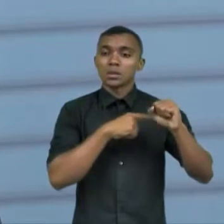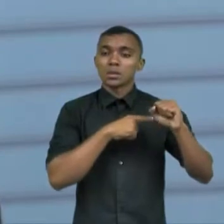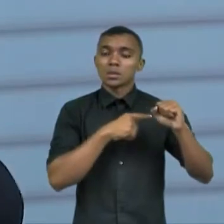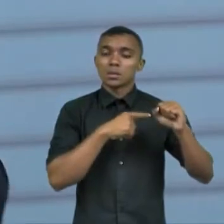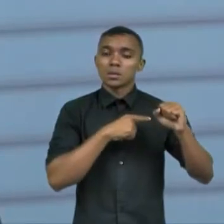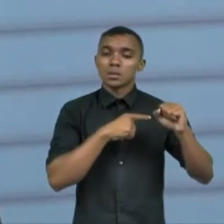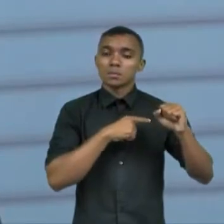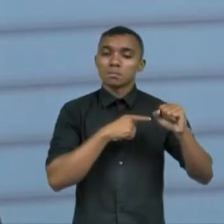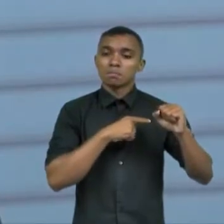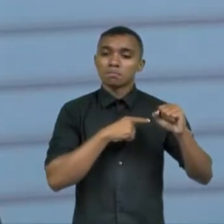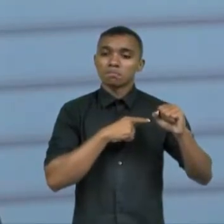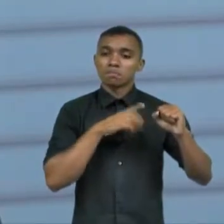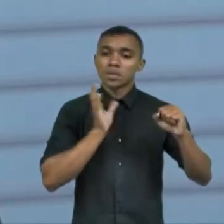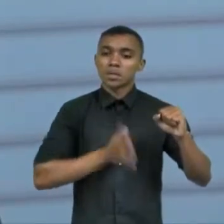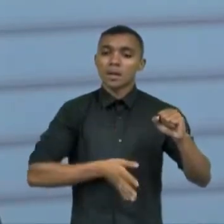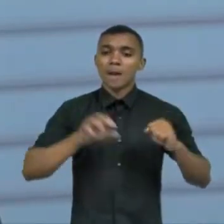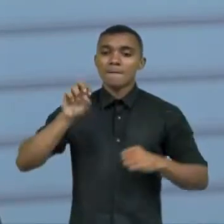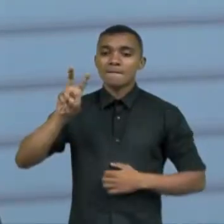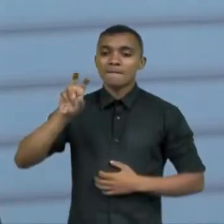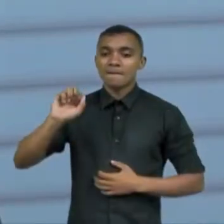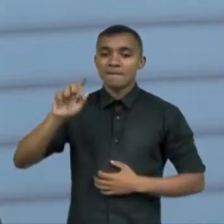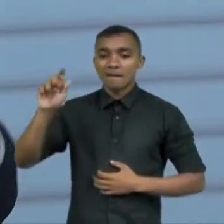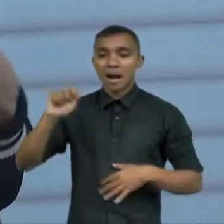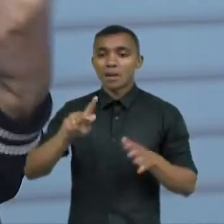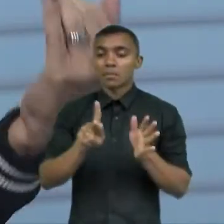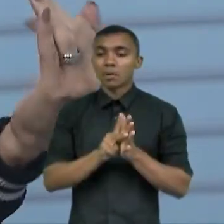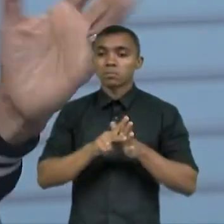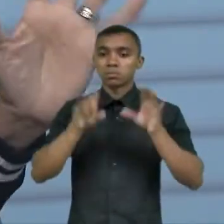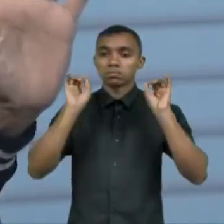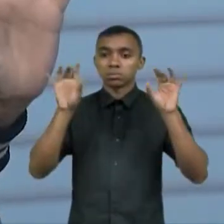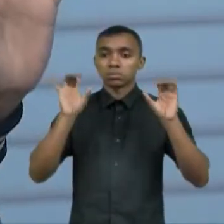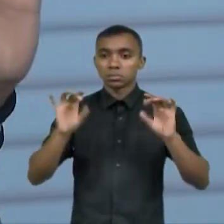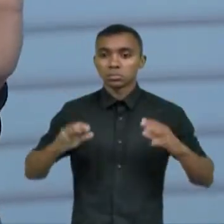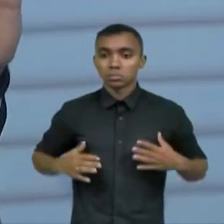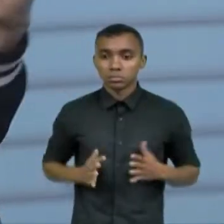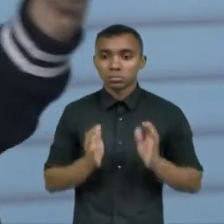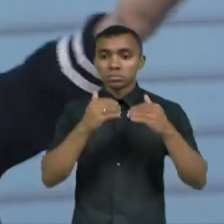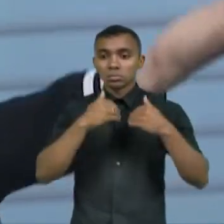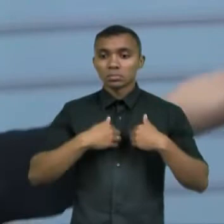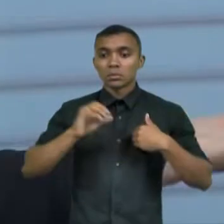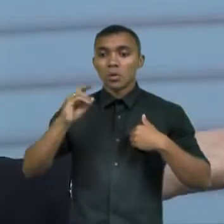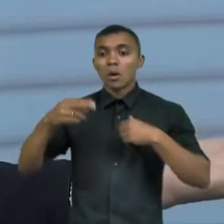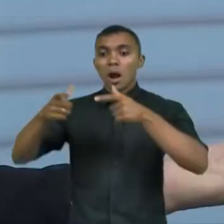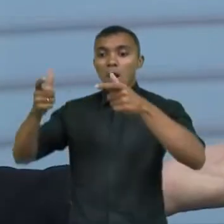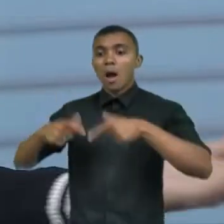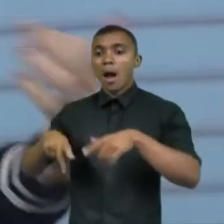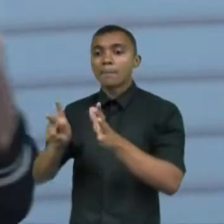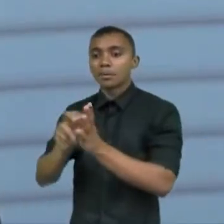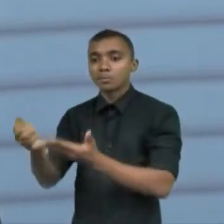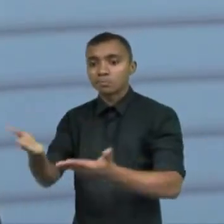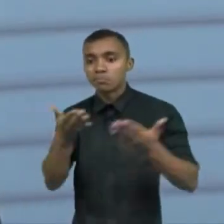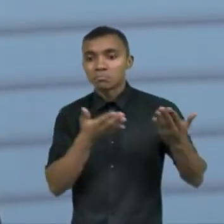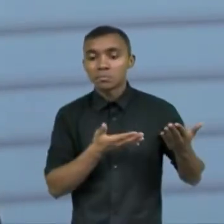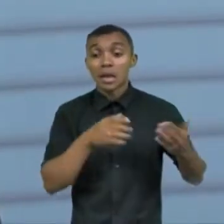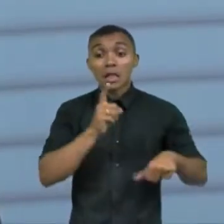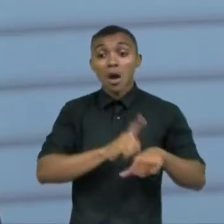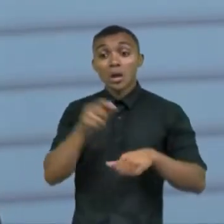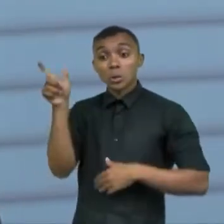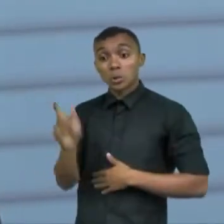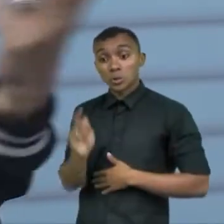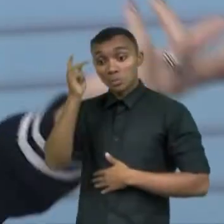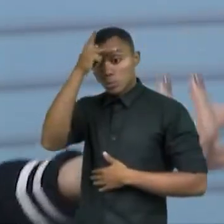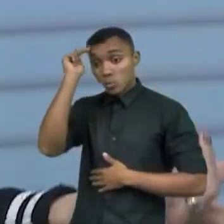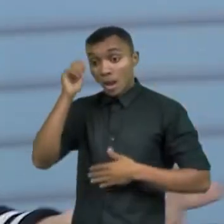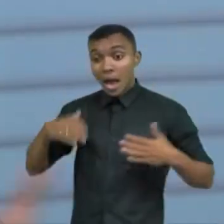vagas exclusivas para autismo tem locais que tem uma sala de acolhimento quando o autismo quando o